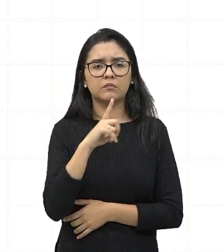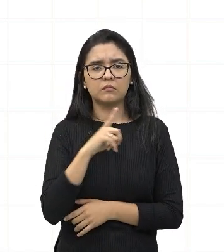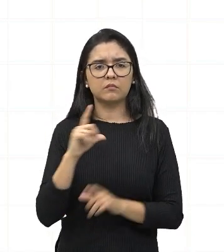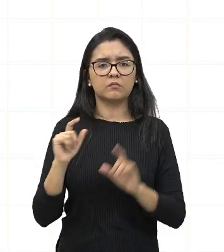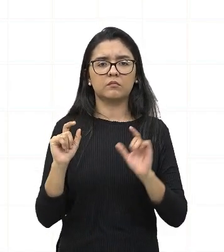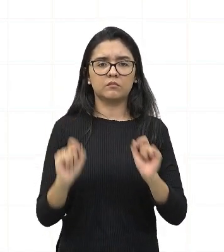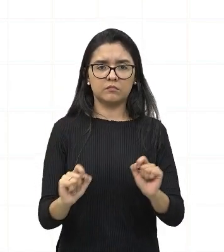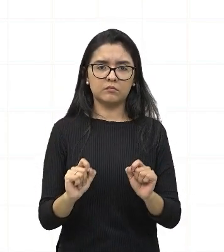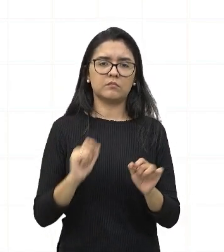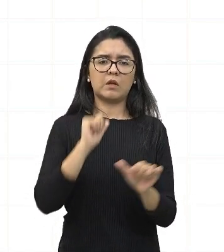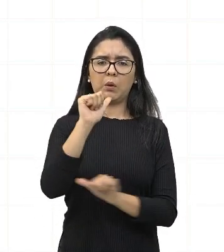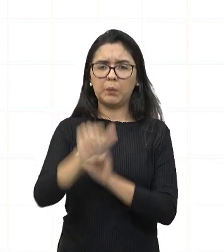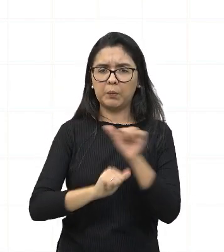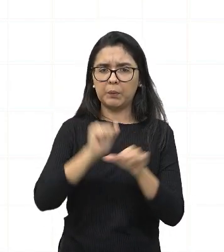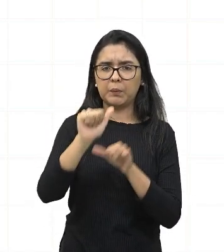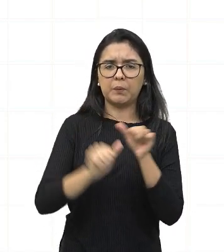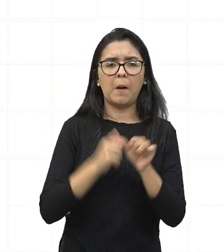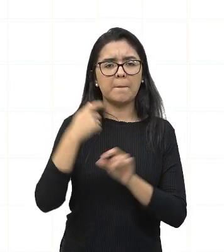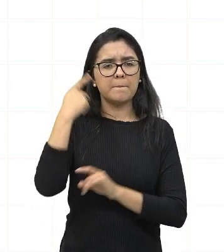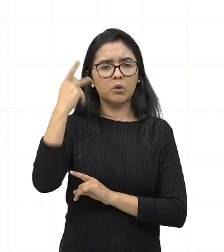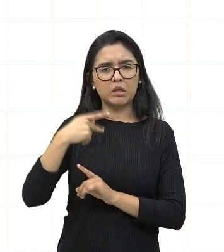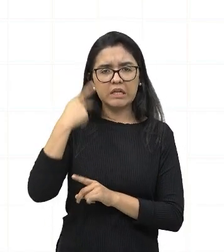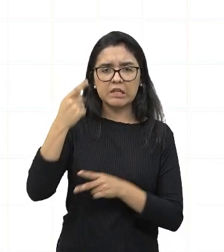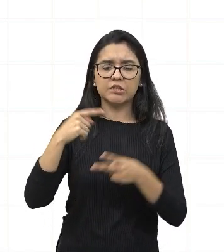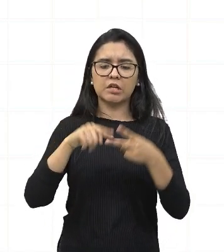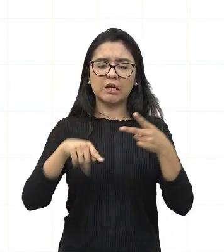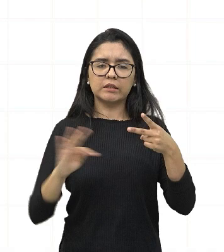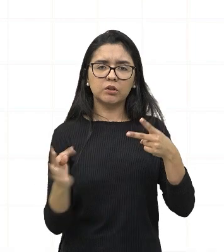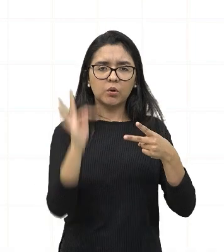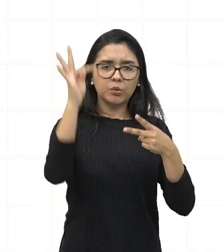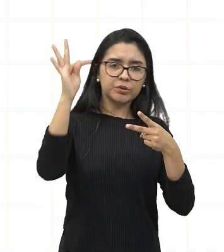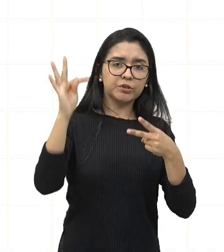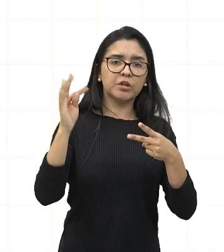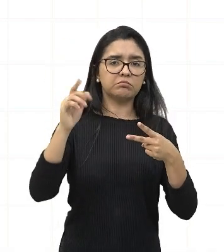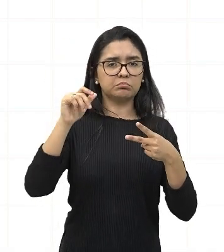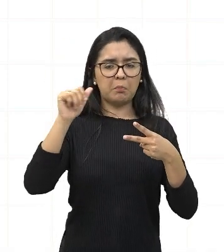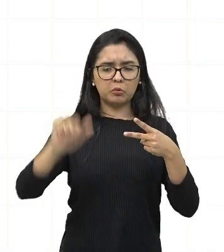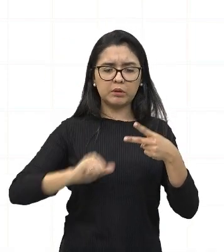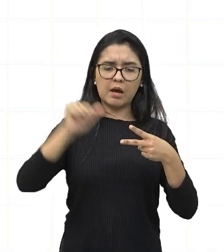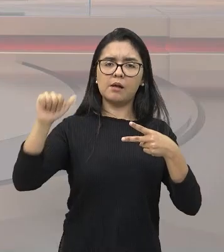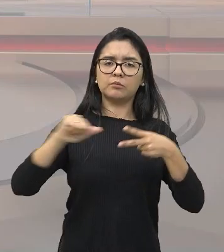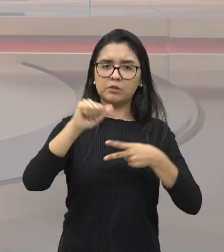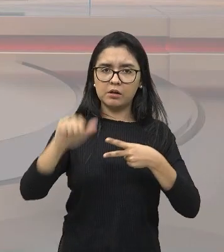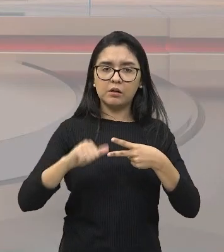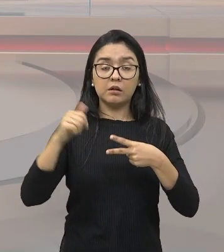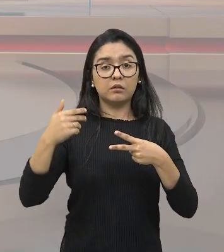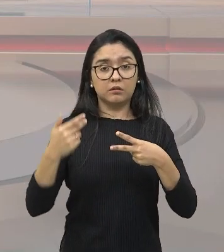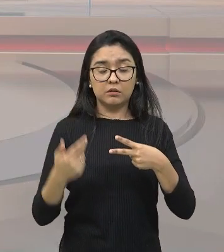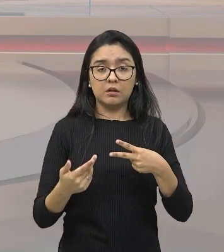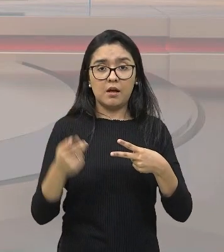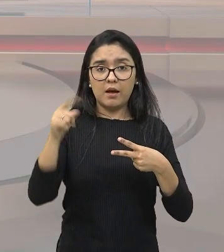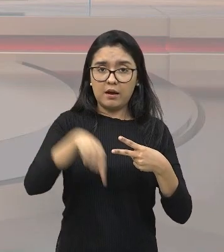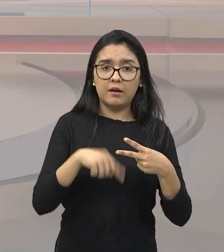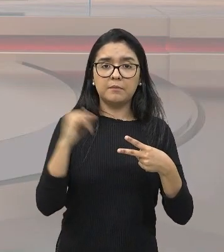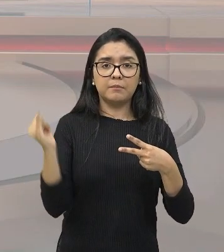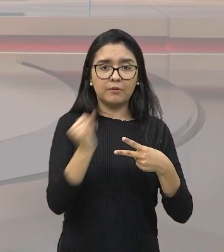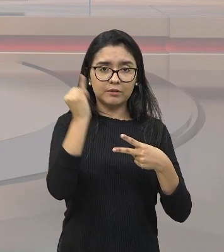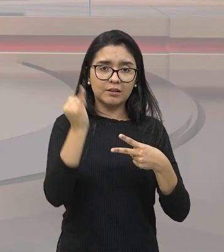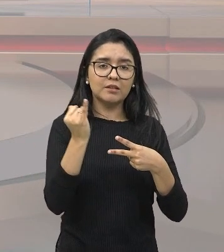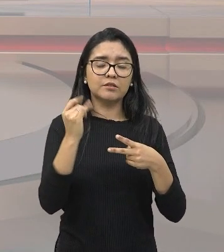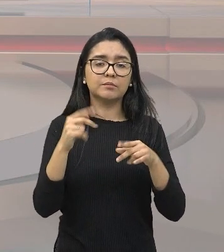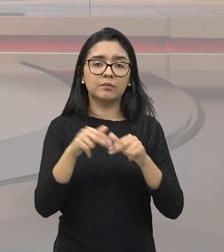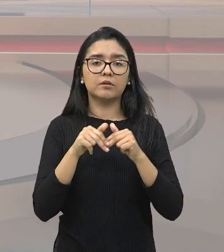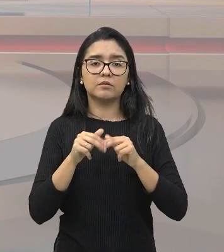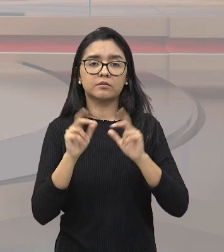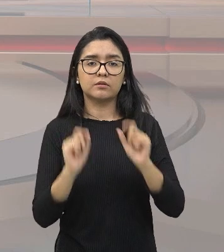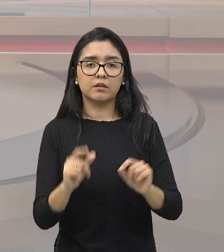de reformular a sua política, sua tecnologia. Tá bom? Então, vai ser importante para elas que elas tenham